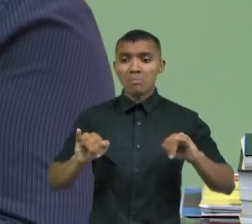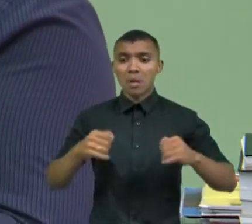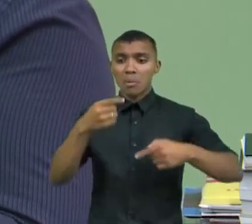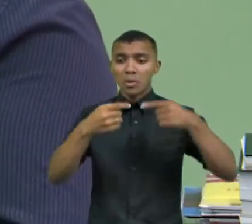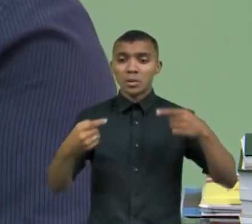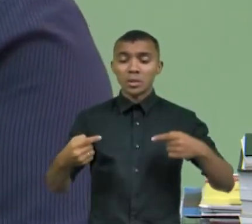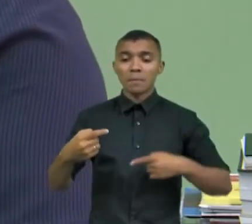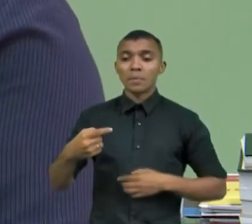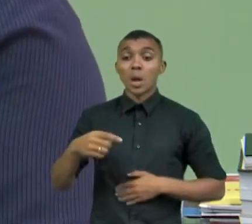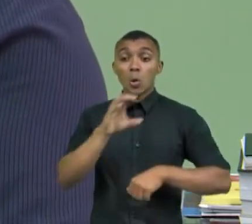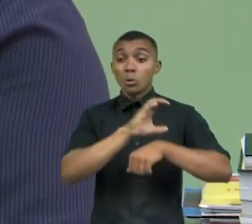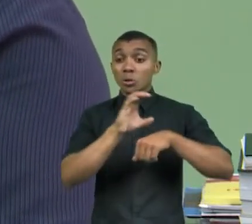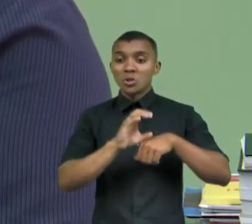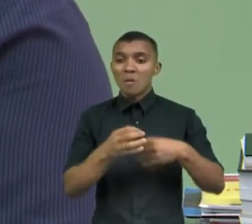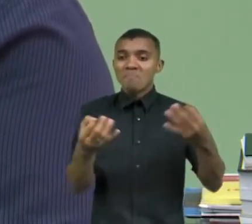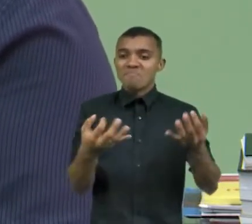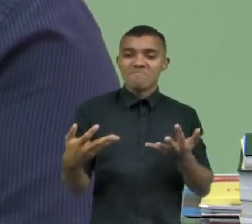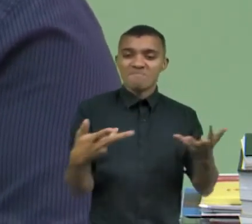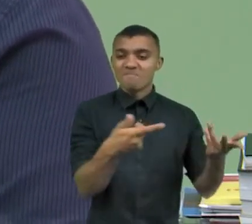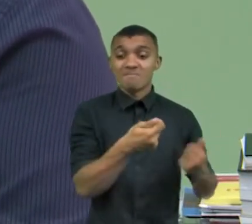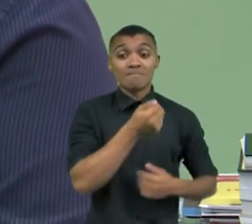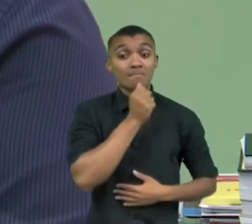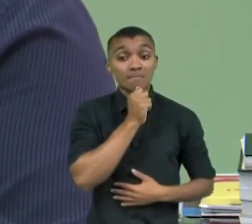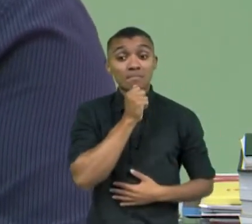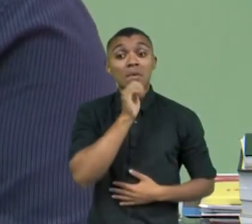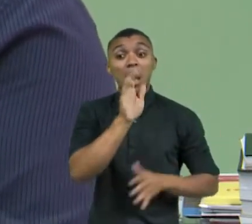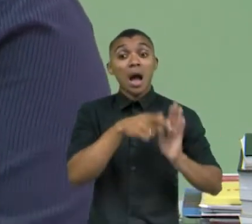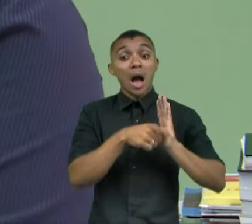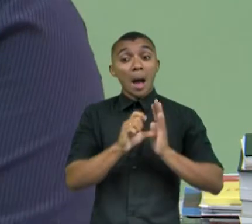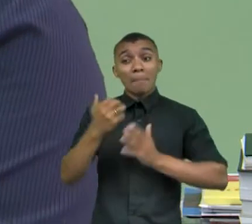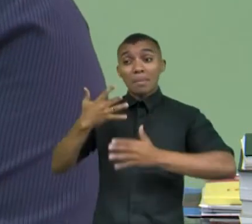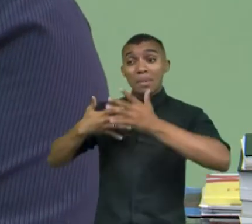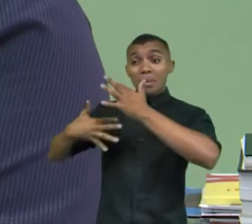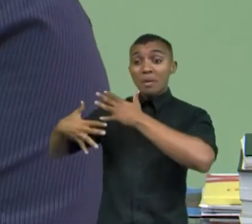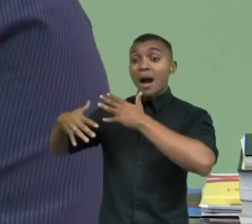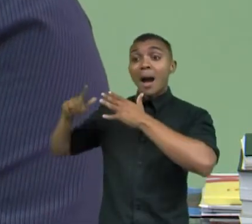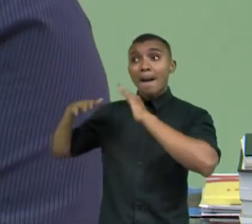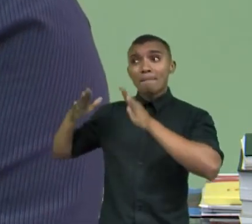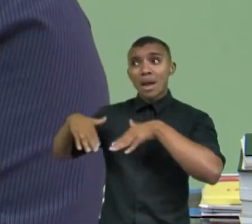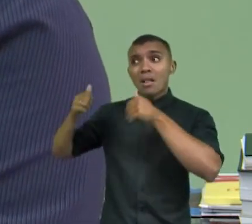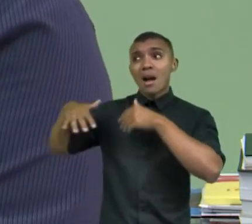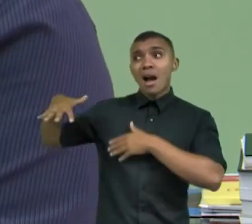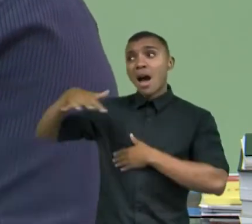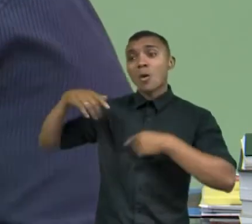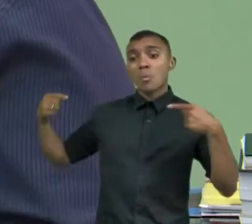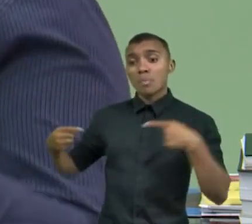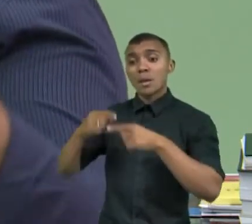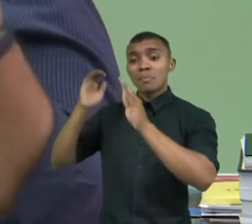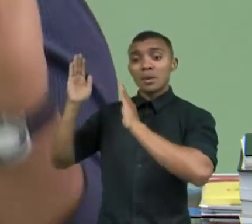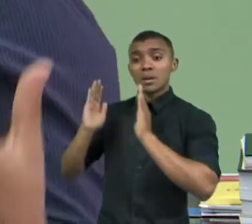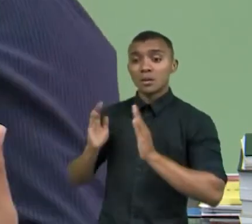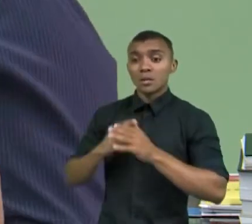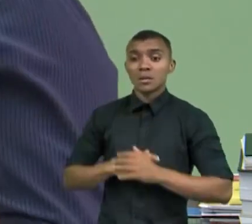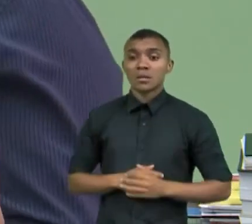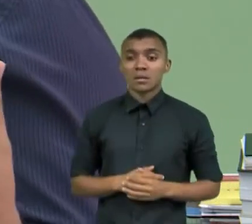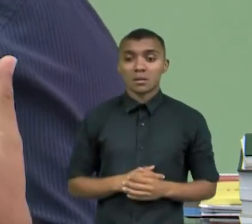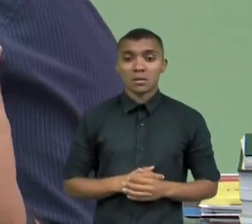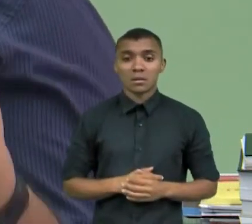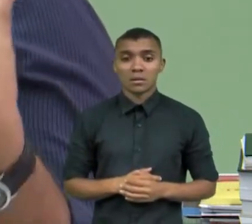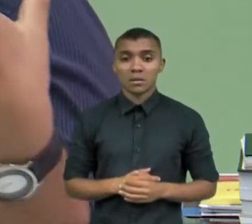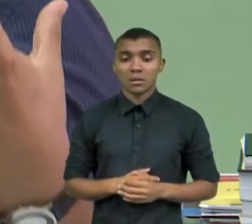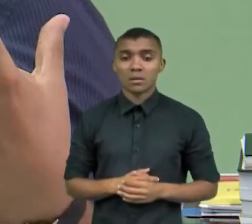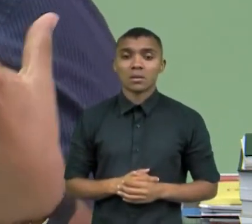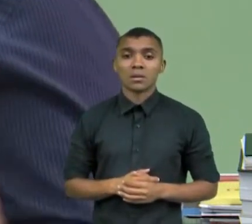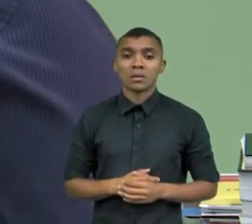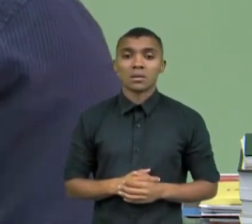mas é o que foi possível naquelas conjunturas que nós estávamos vivendo, né? Ainda fazendo muitas concessões às